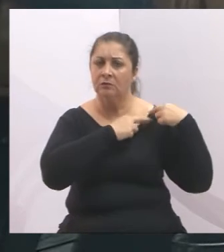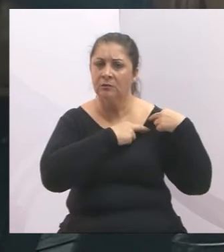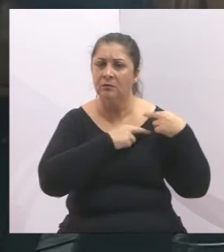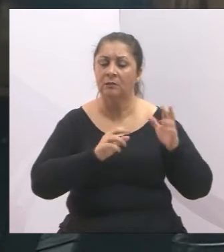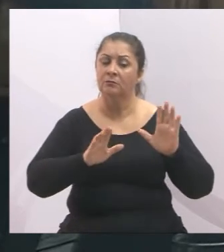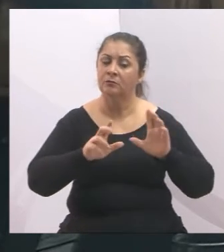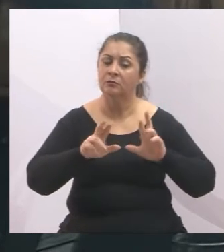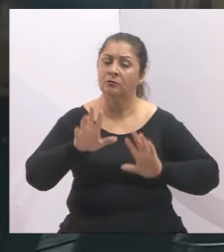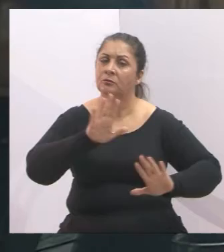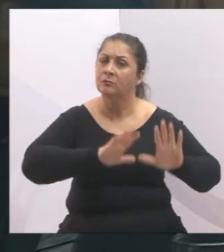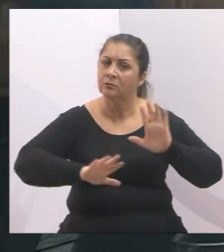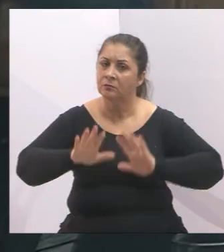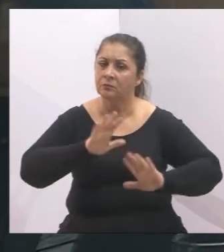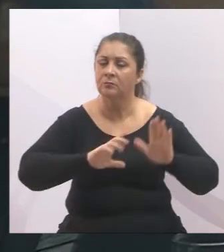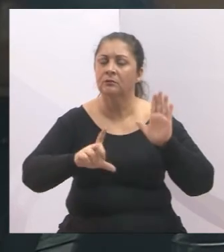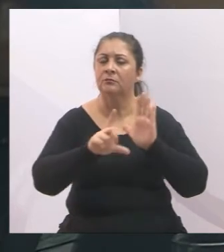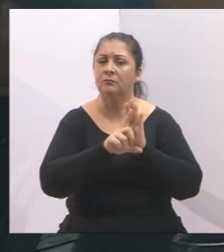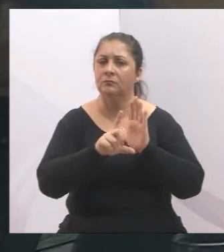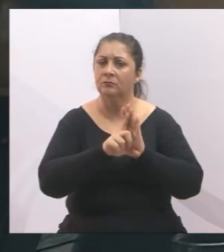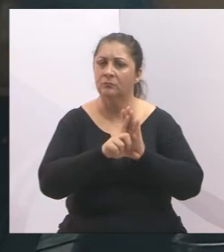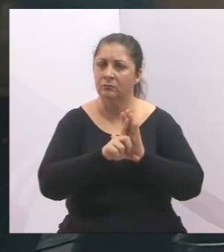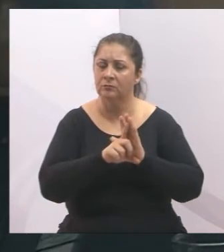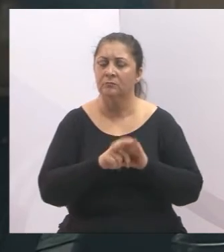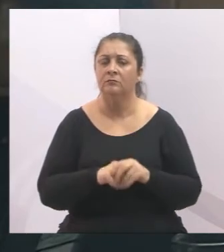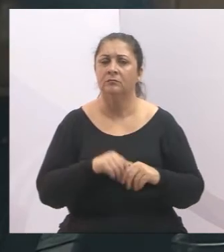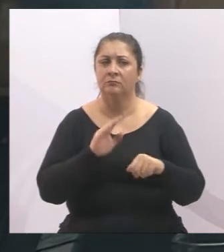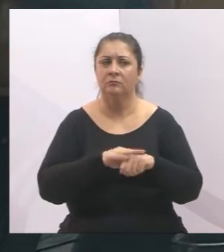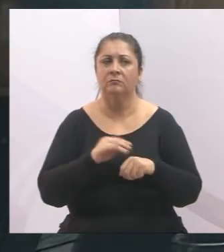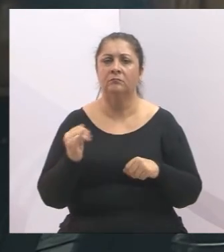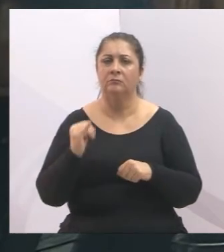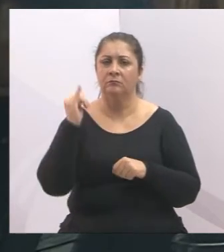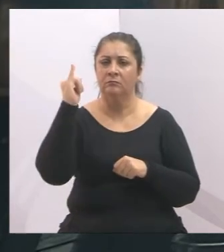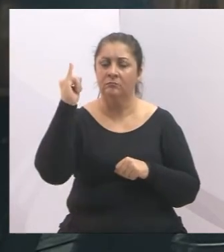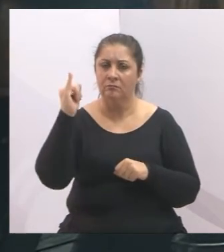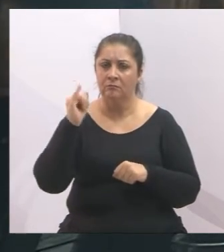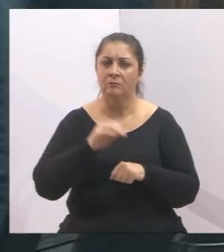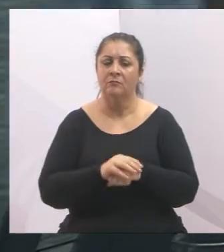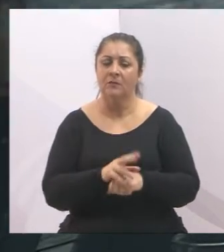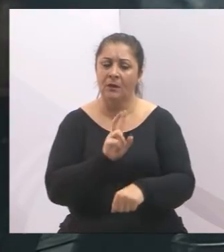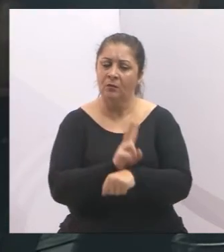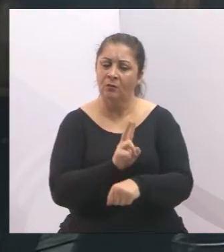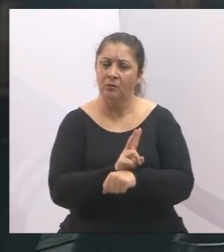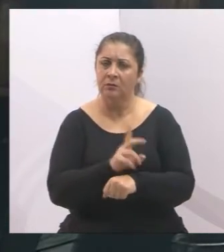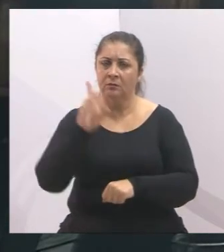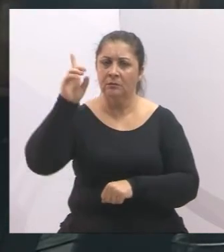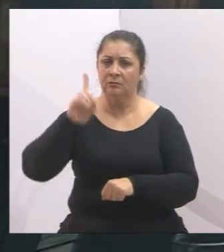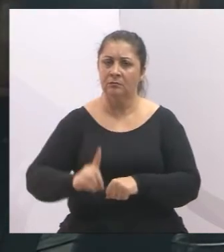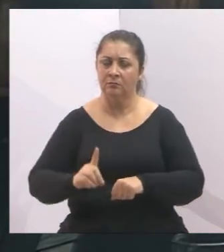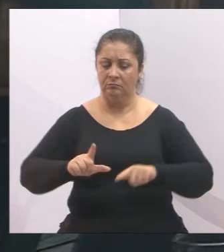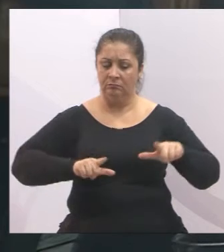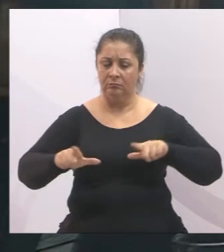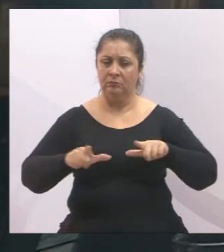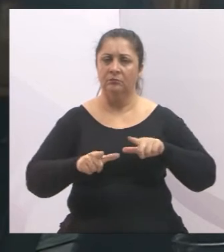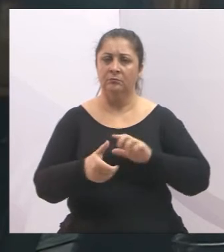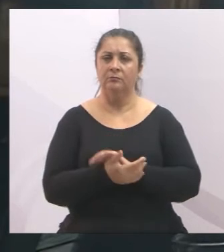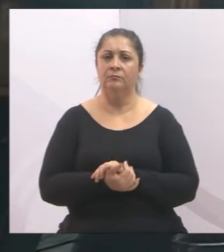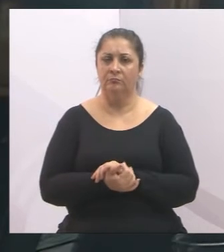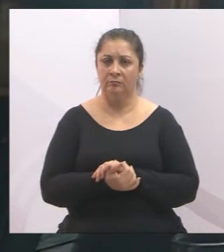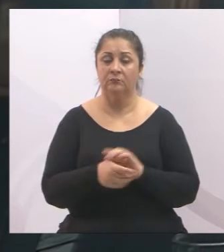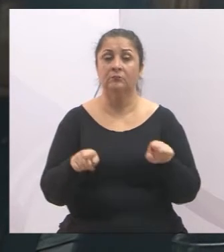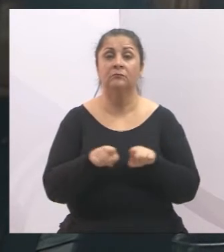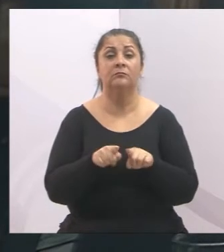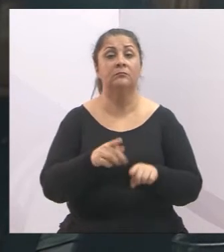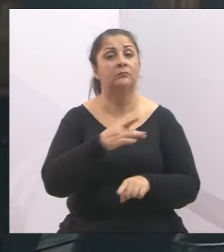aplicação das leis, sobretudo daquelas que garantem os direitos trabalhistas e também a